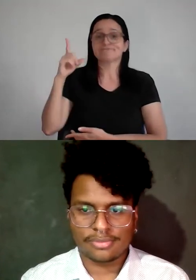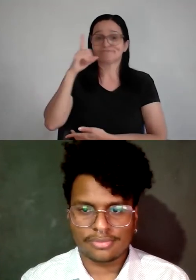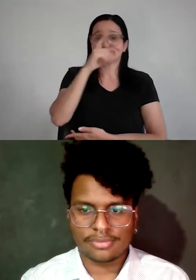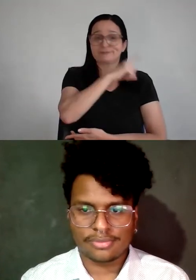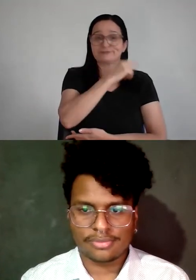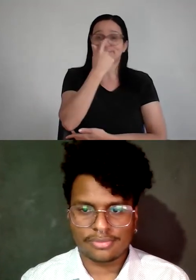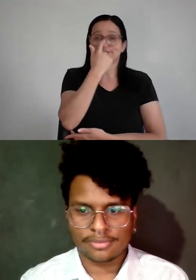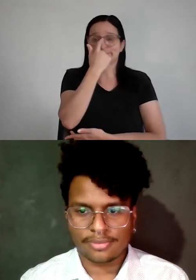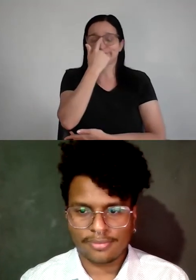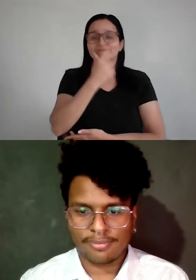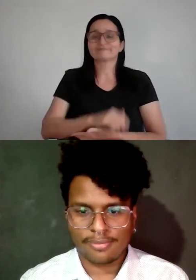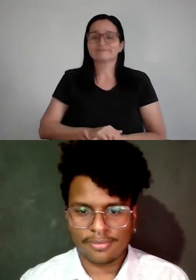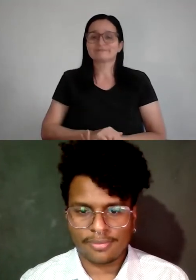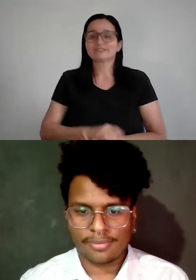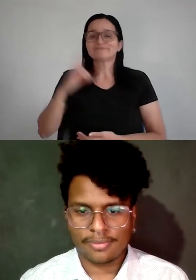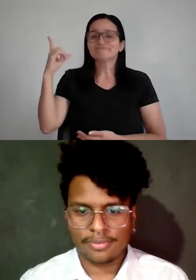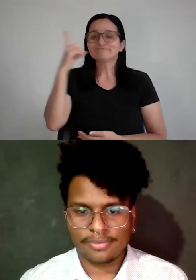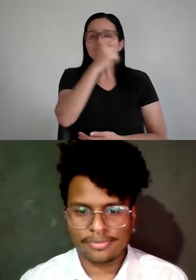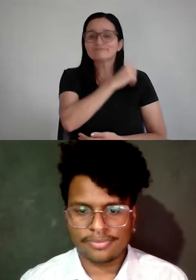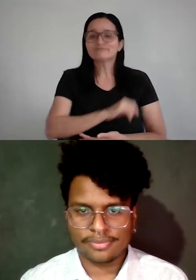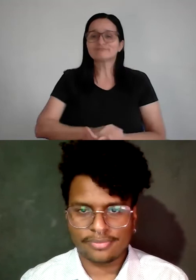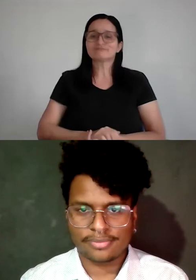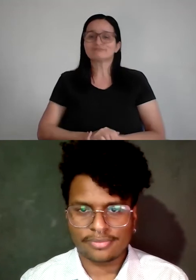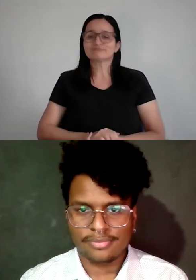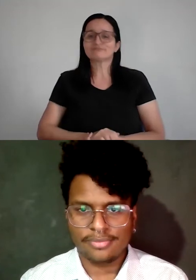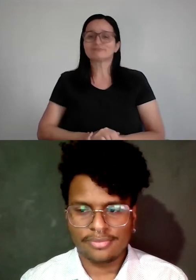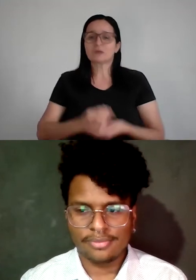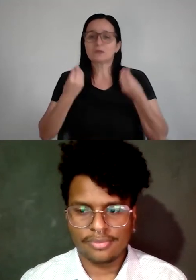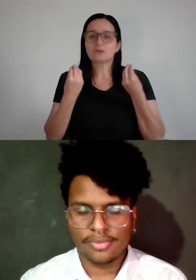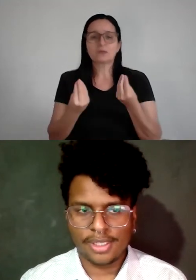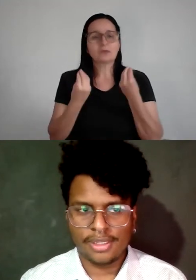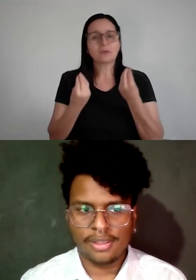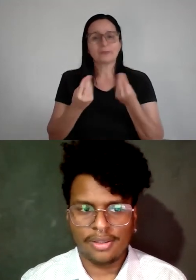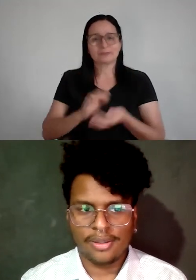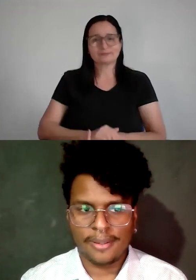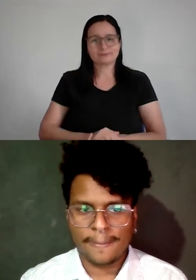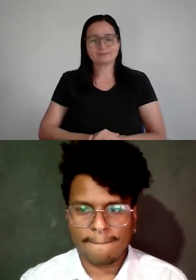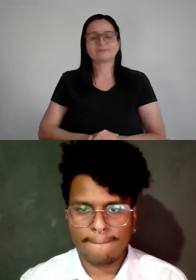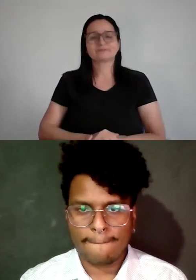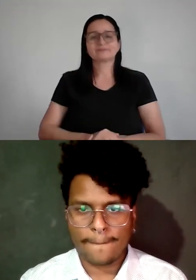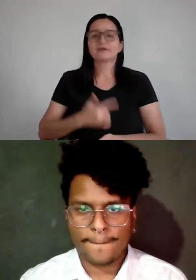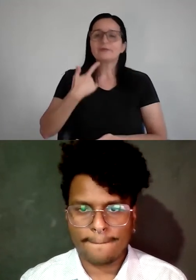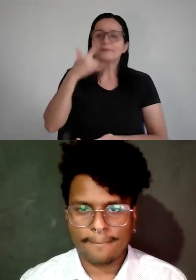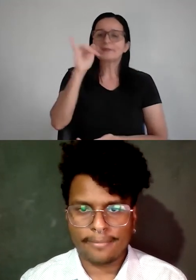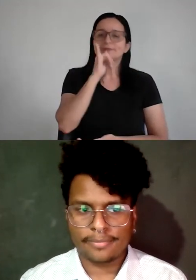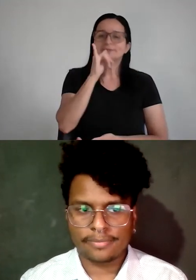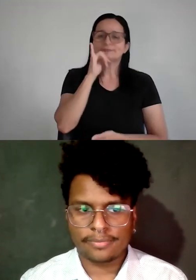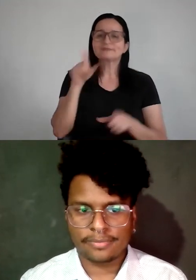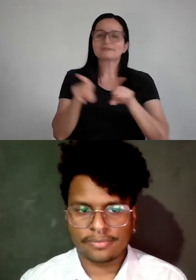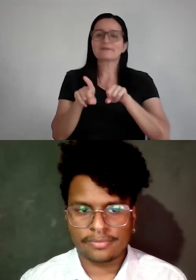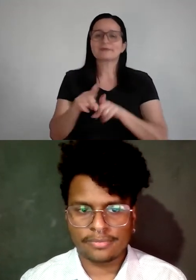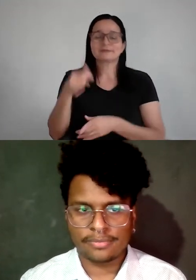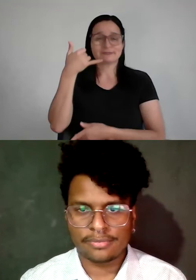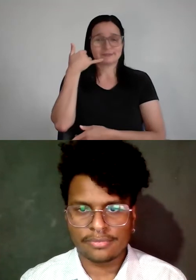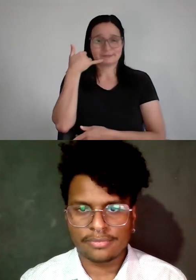difícil para a molecada suportar, por isso tá todo mundo ansioso. O outro, para mim, é o smartphone, touch,